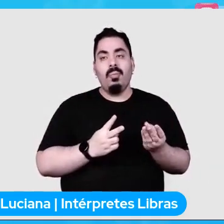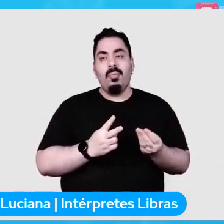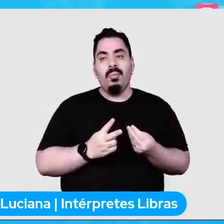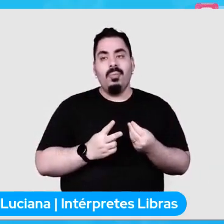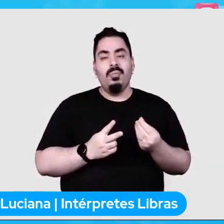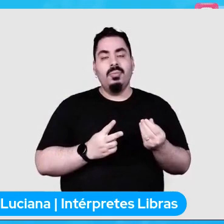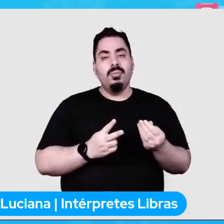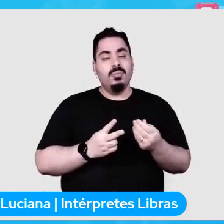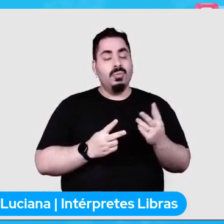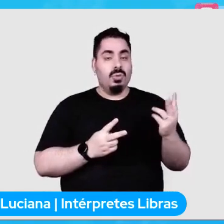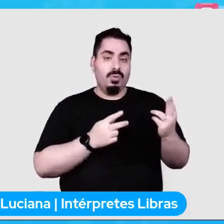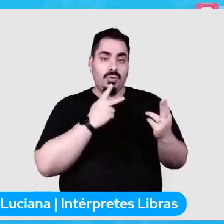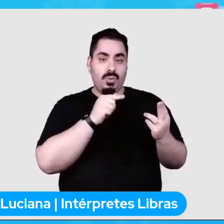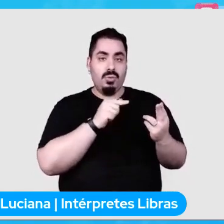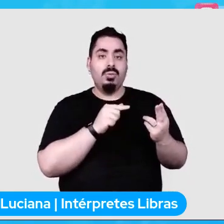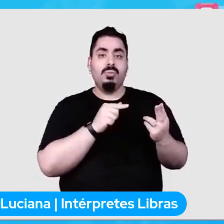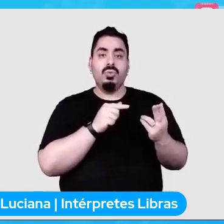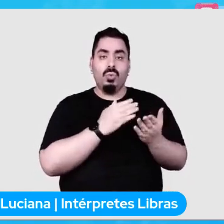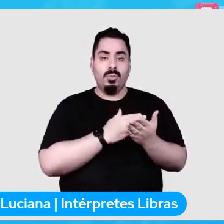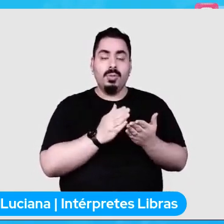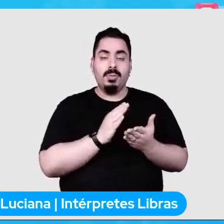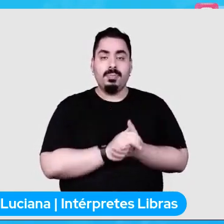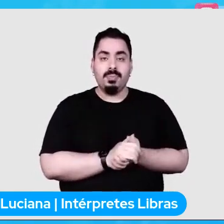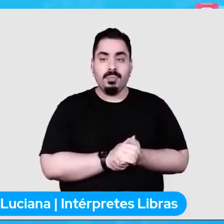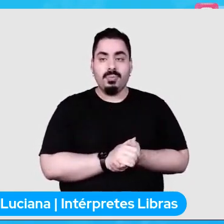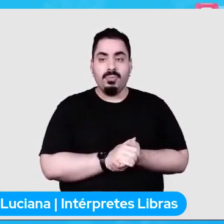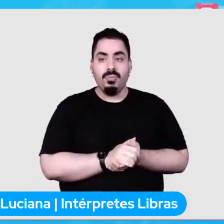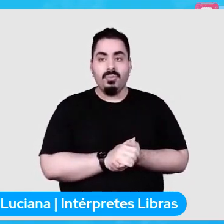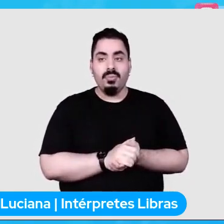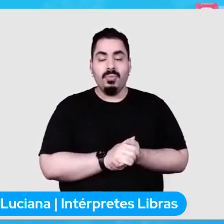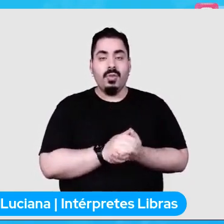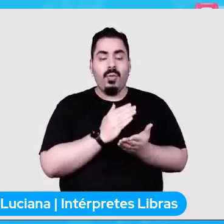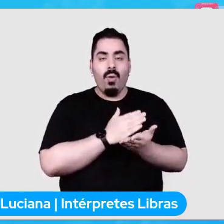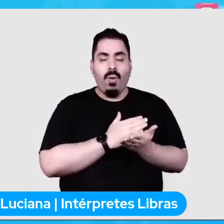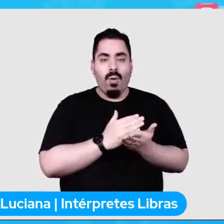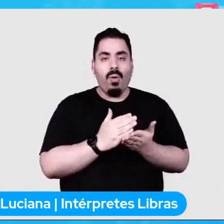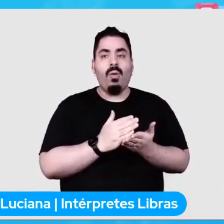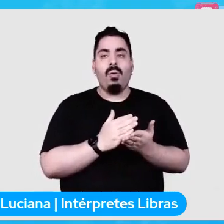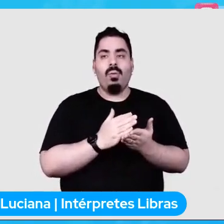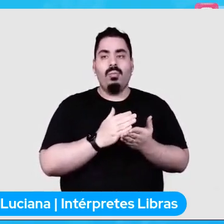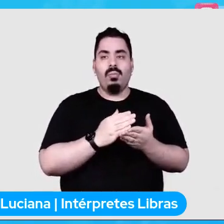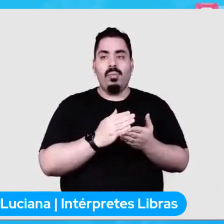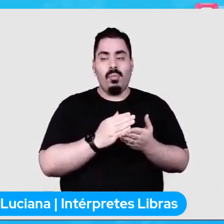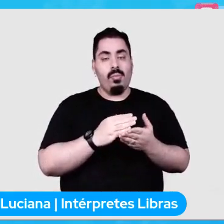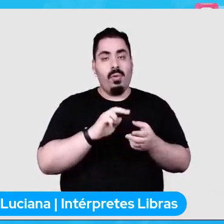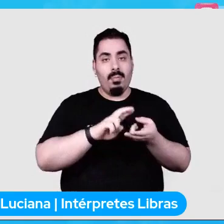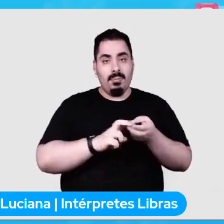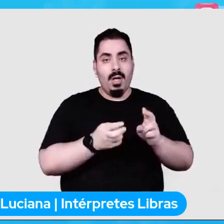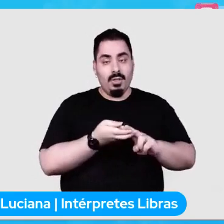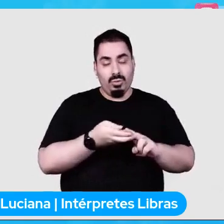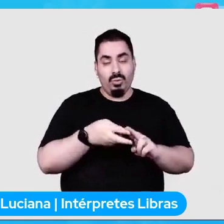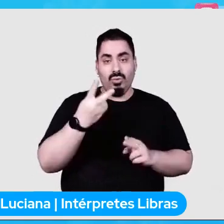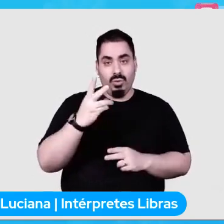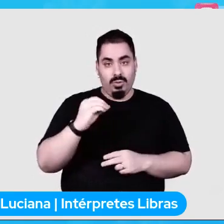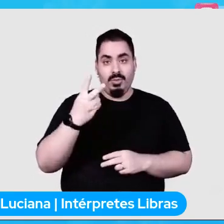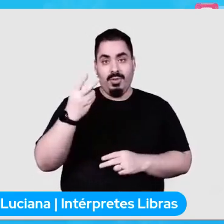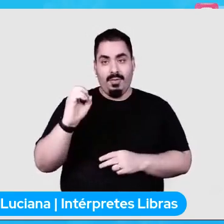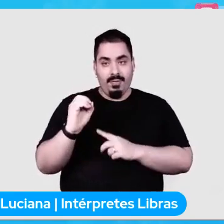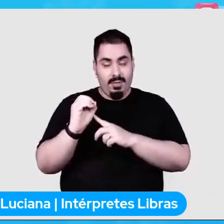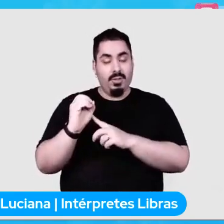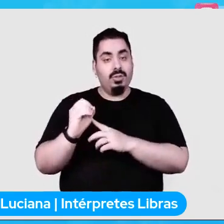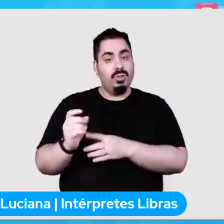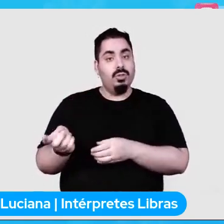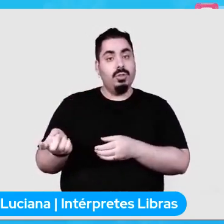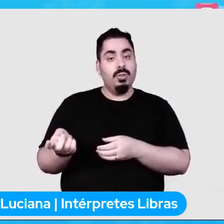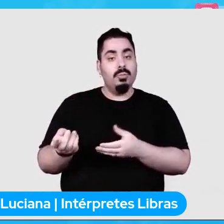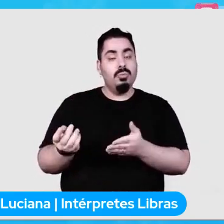você falou no início o Betim iniciou ali na PAI na edição de 2020 trouxe aqui para um aprimoramento